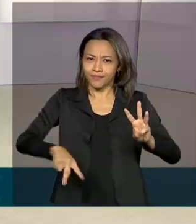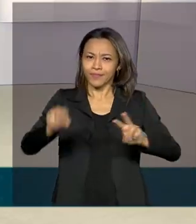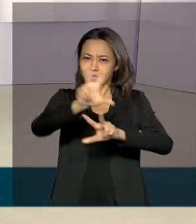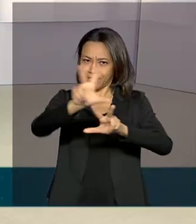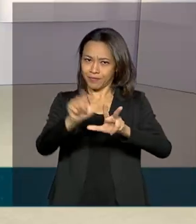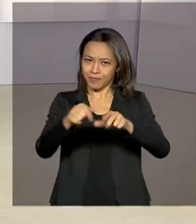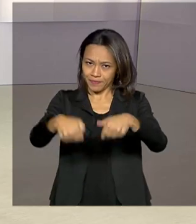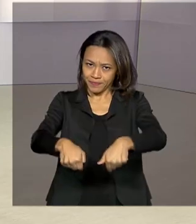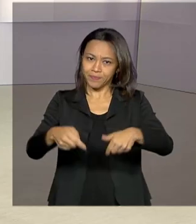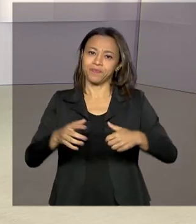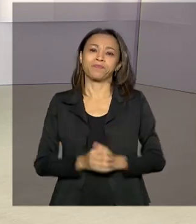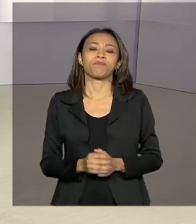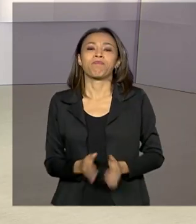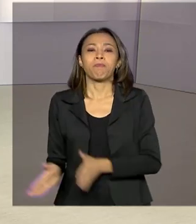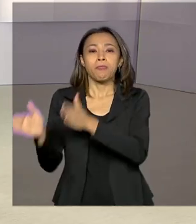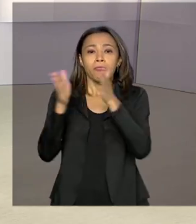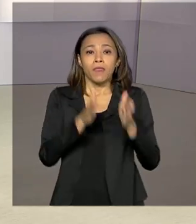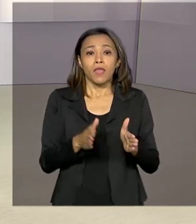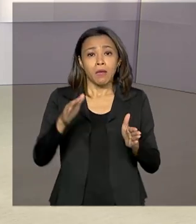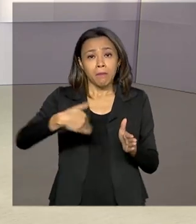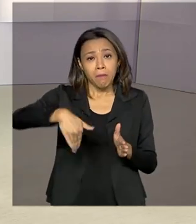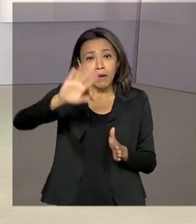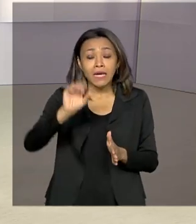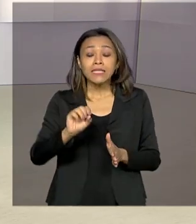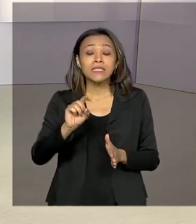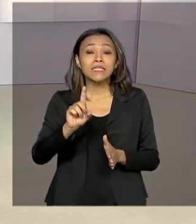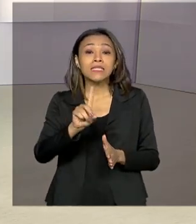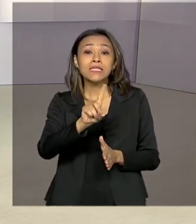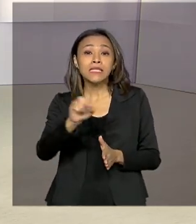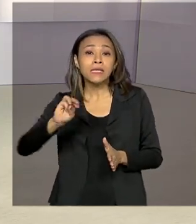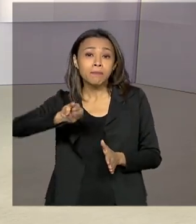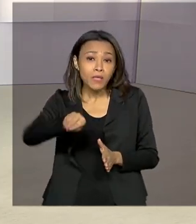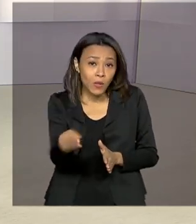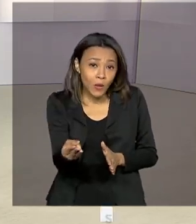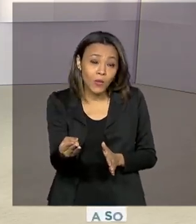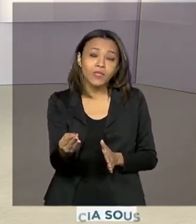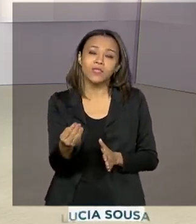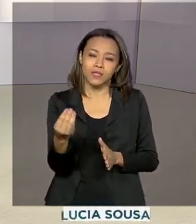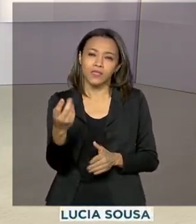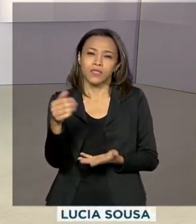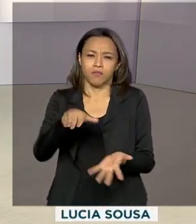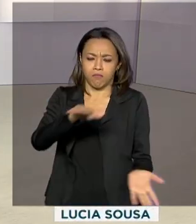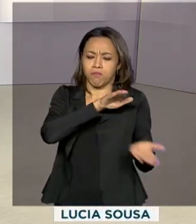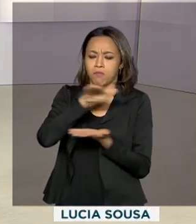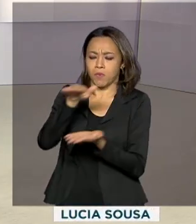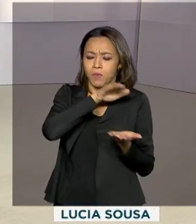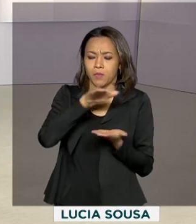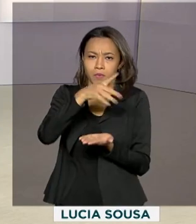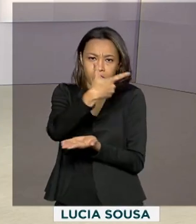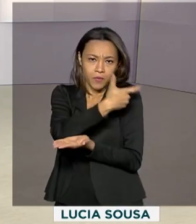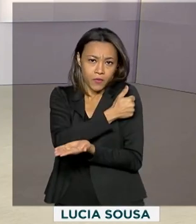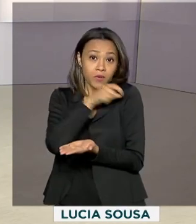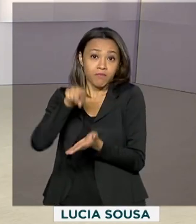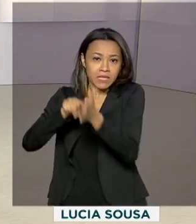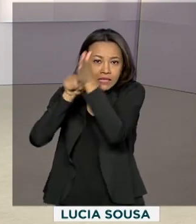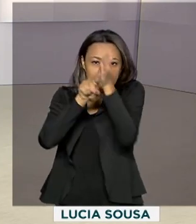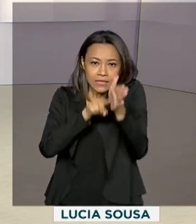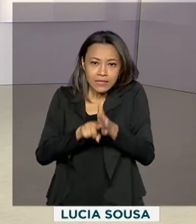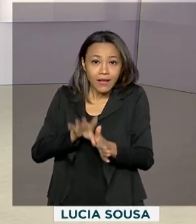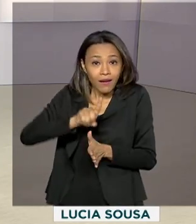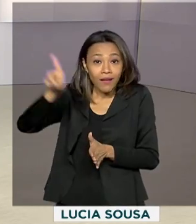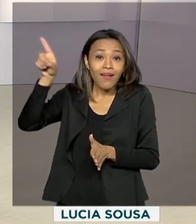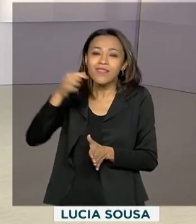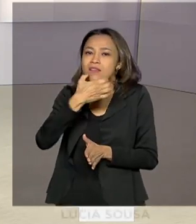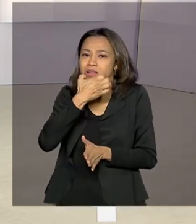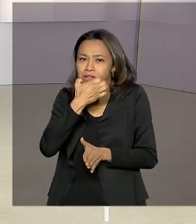E o Brasil deve receber mais de 100 milhões de doses da vacina contra a covid-19 desenvolvida na Inglaterra assim que estiver